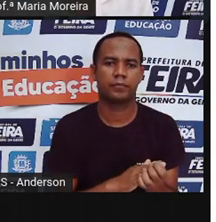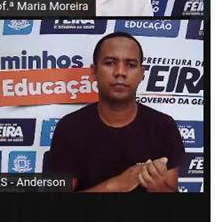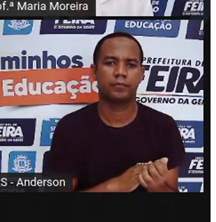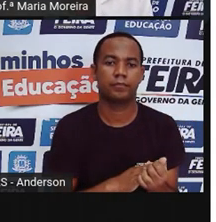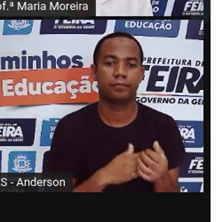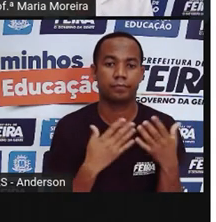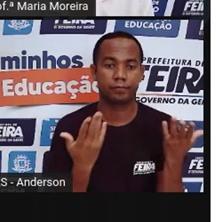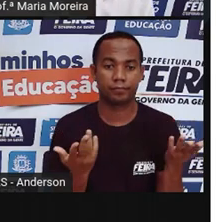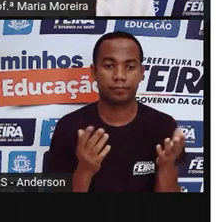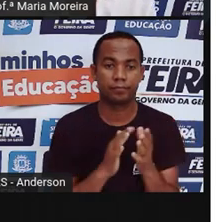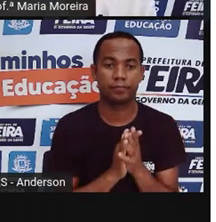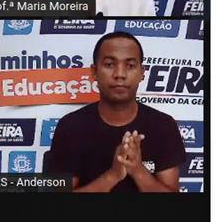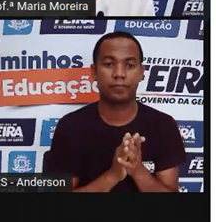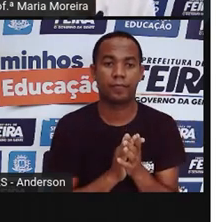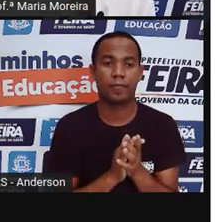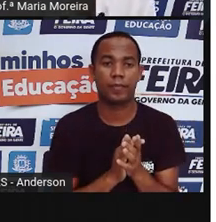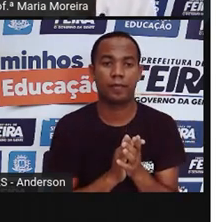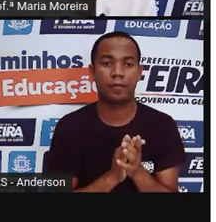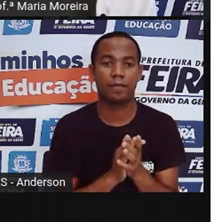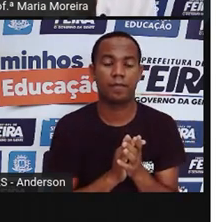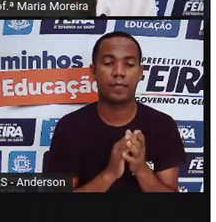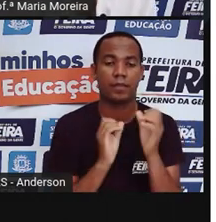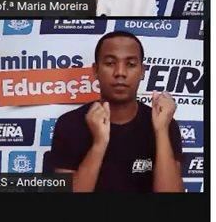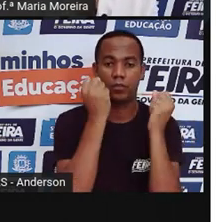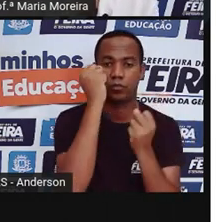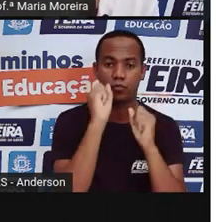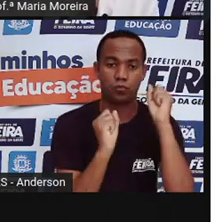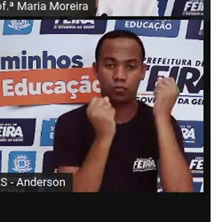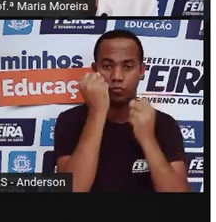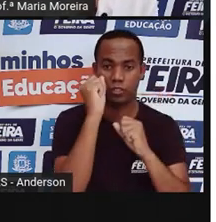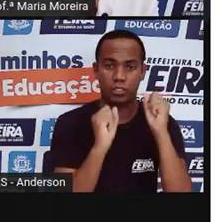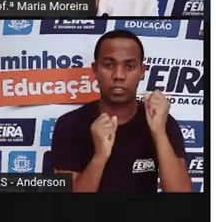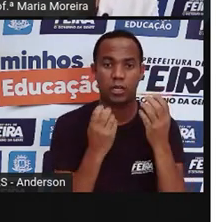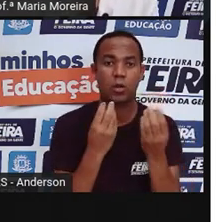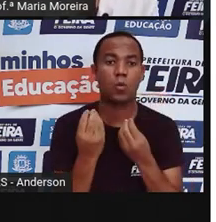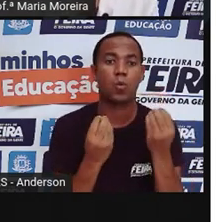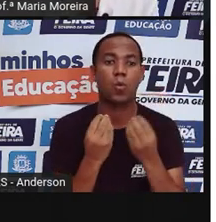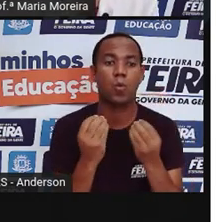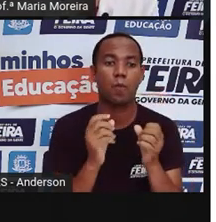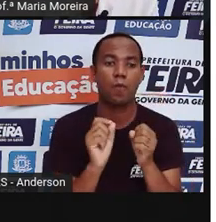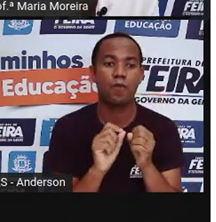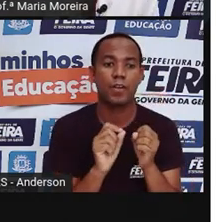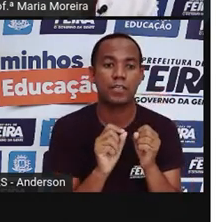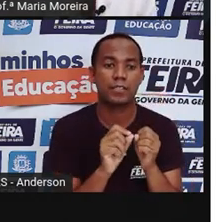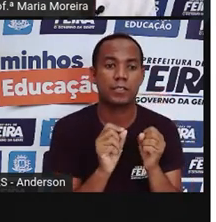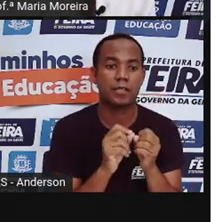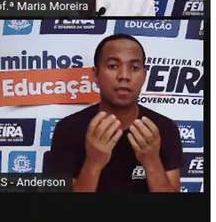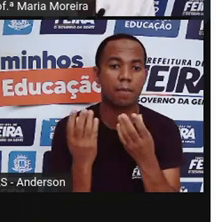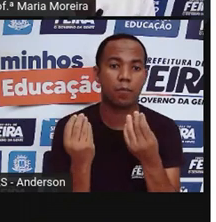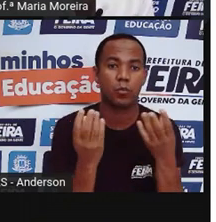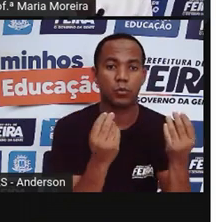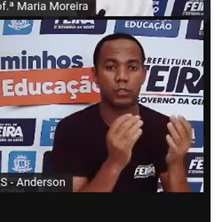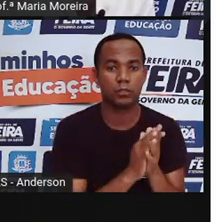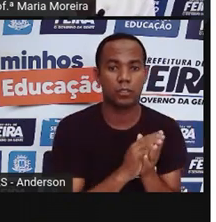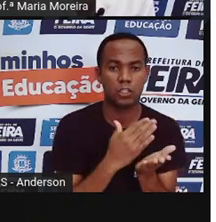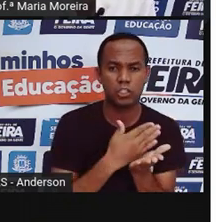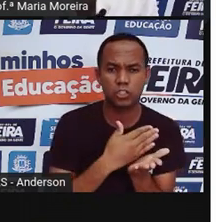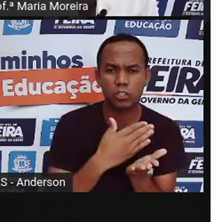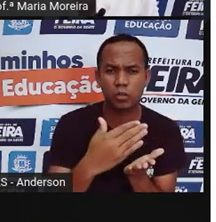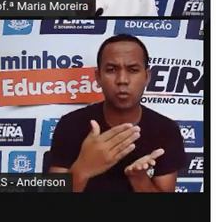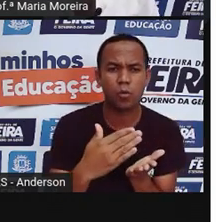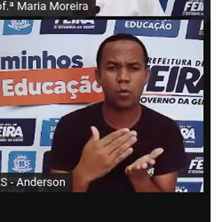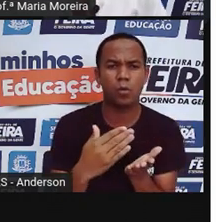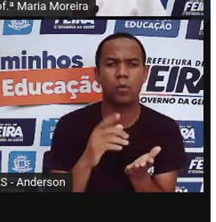Bom, a fabricação industrial. O que é a fabricação industrial, né? Com a chegada da indústria a